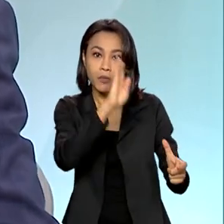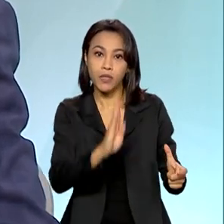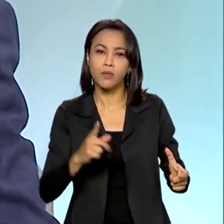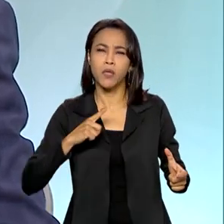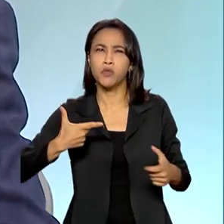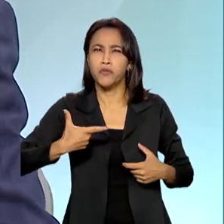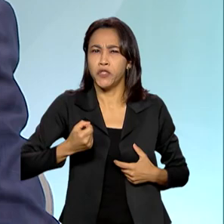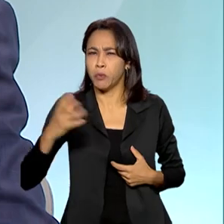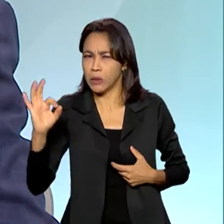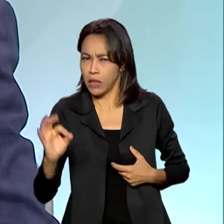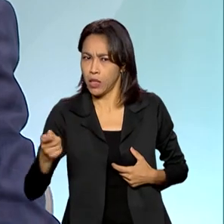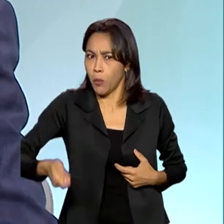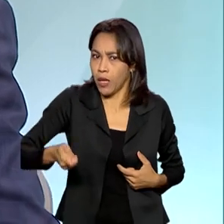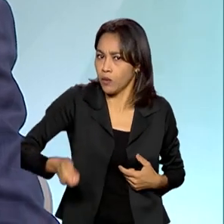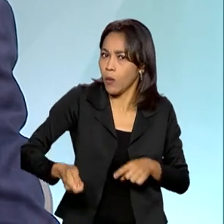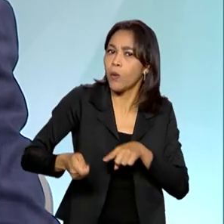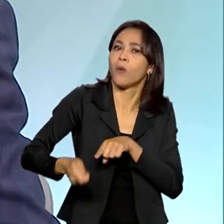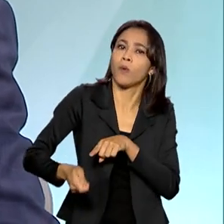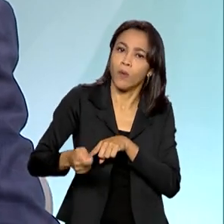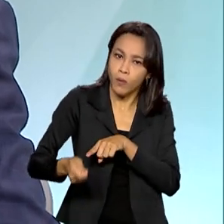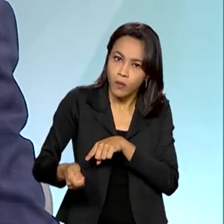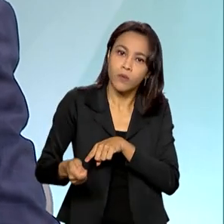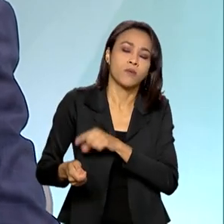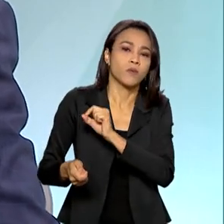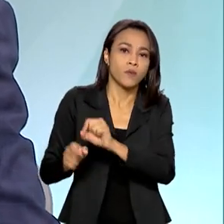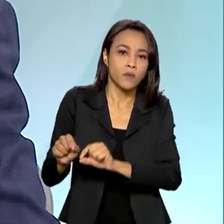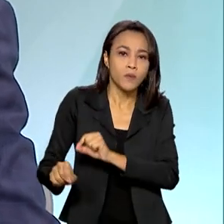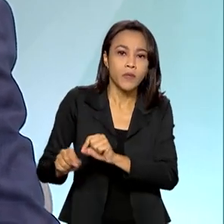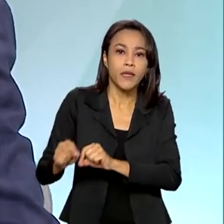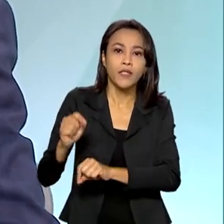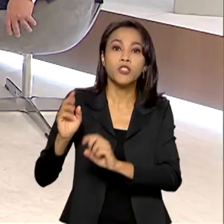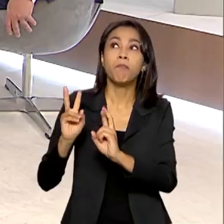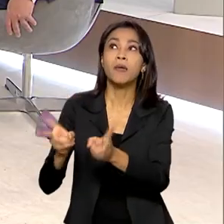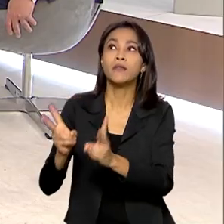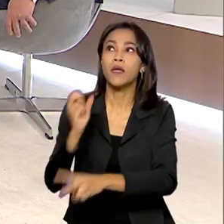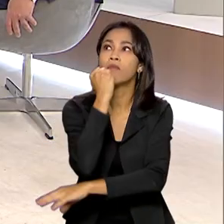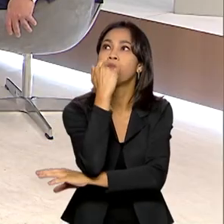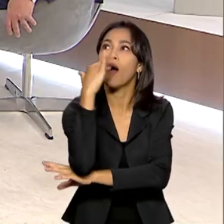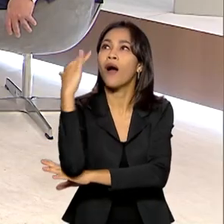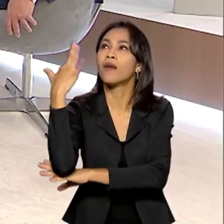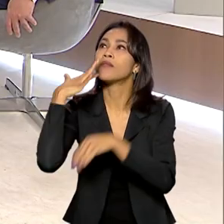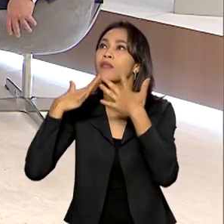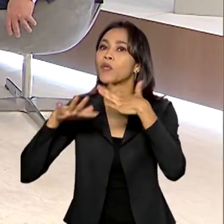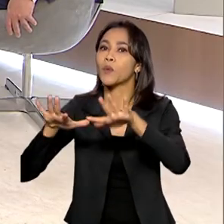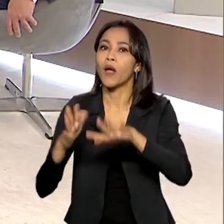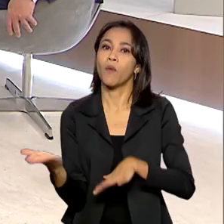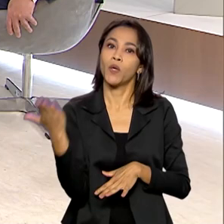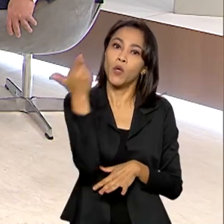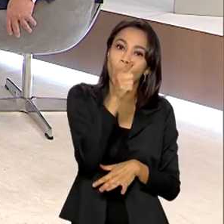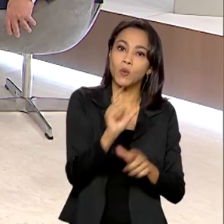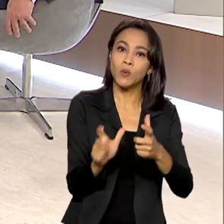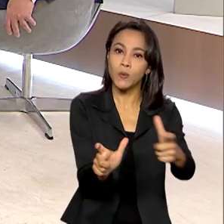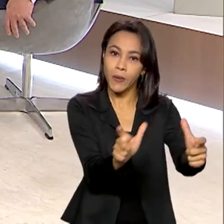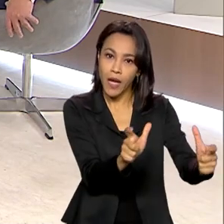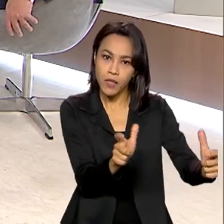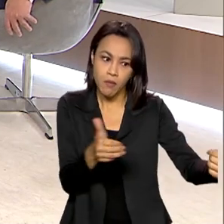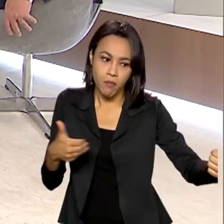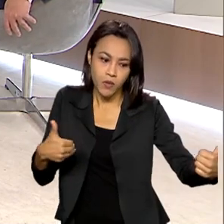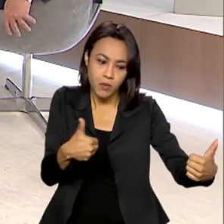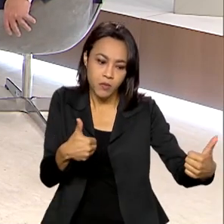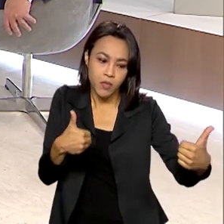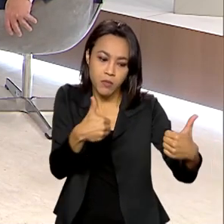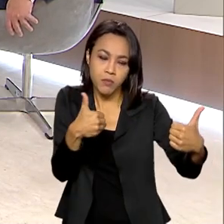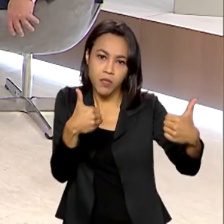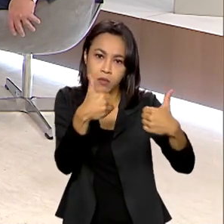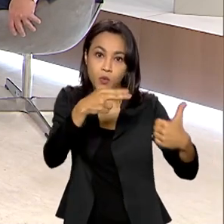% de obrigatoriedade de você manter a mata nativa, e em outros lugares, quanto mais se aproxima da região norte do